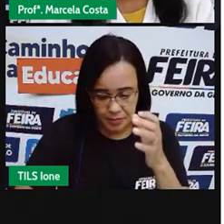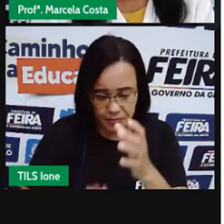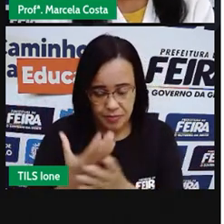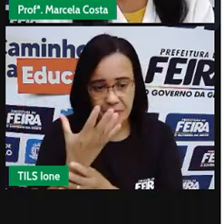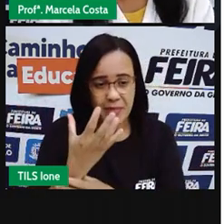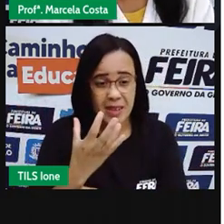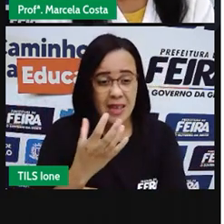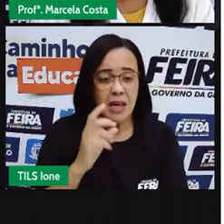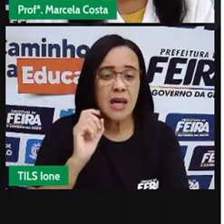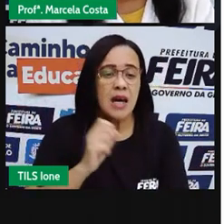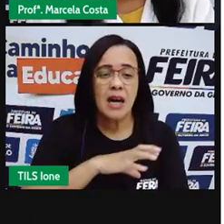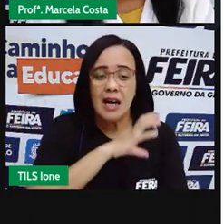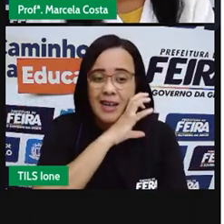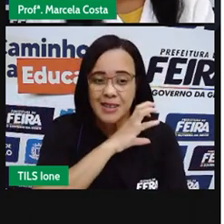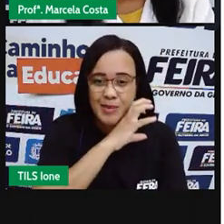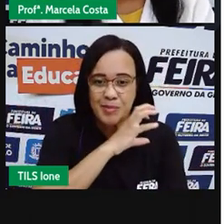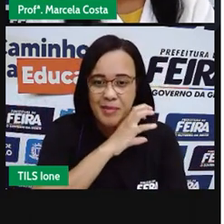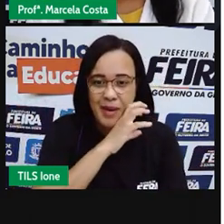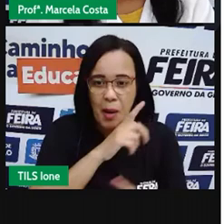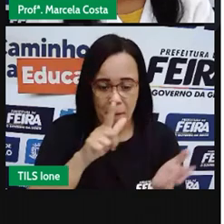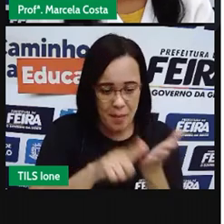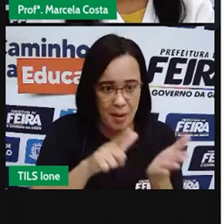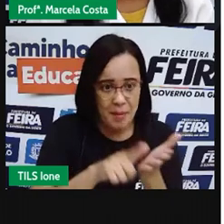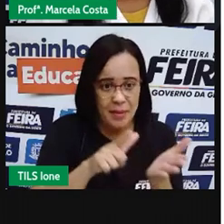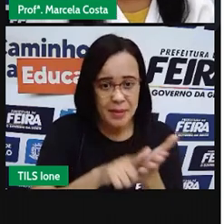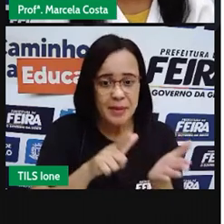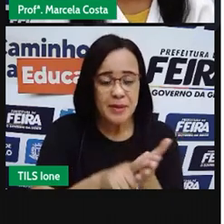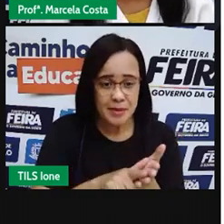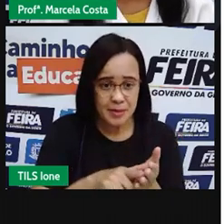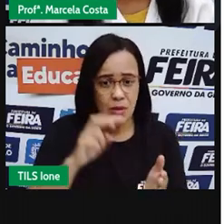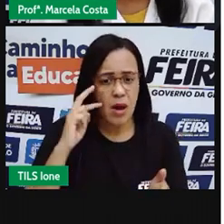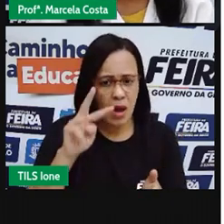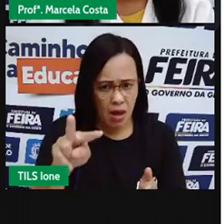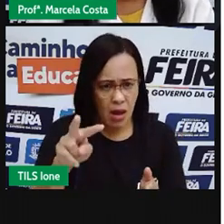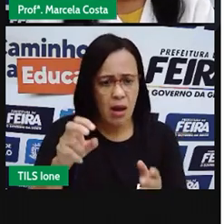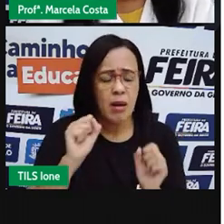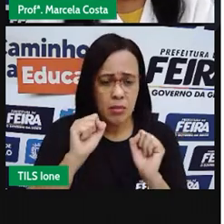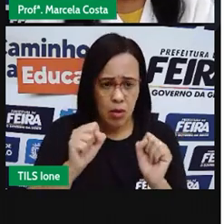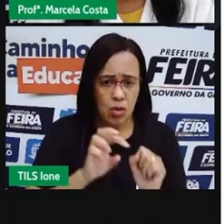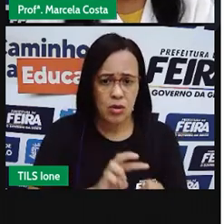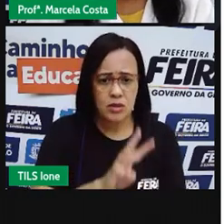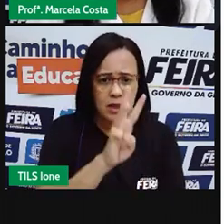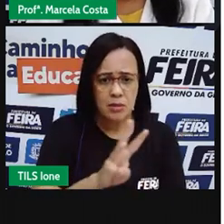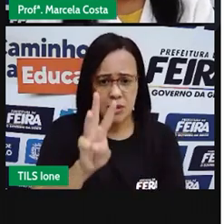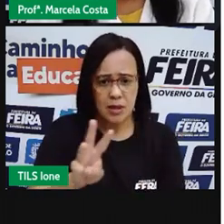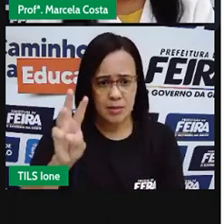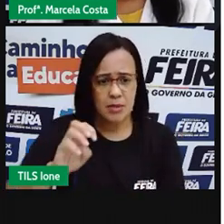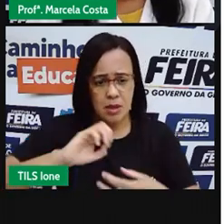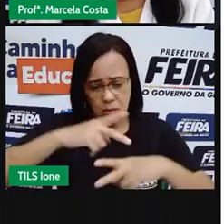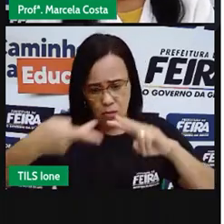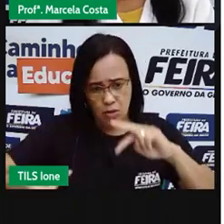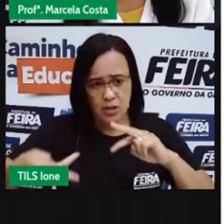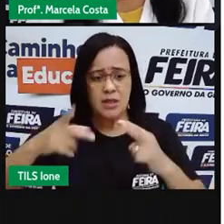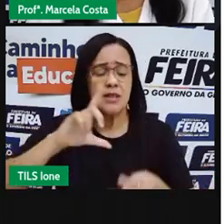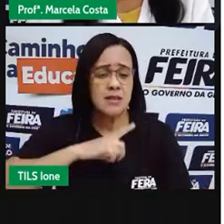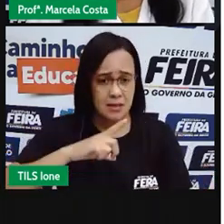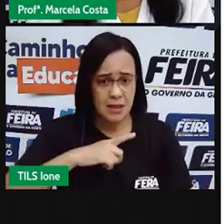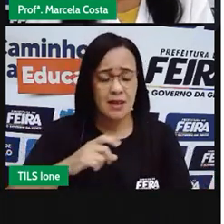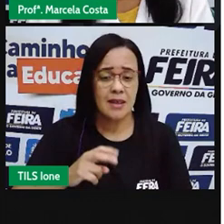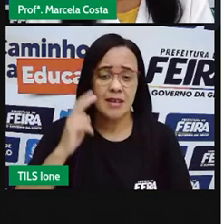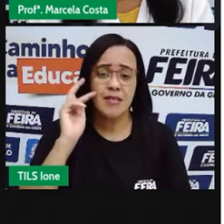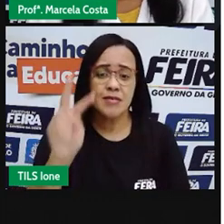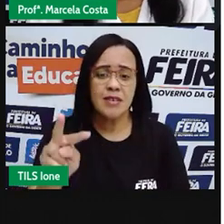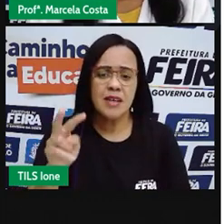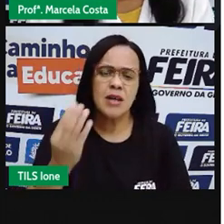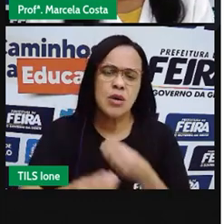acessar os links dos vídeos ensinando a fazer essas dobraduras. Observe